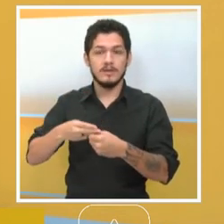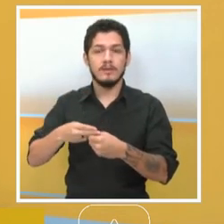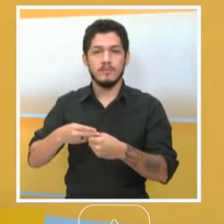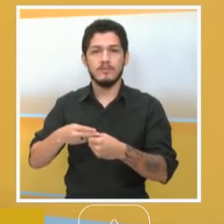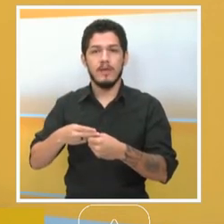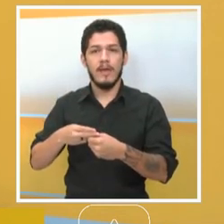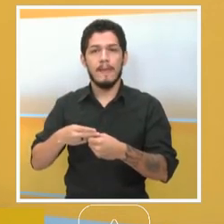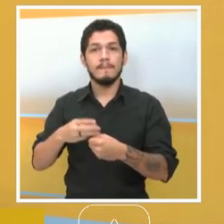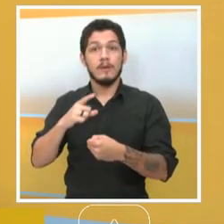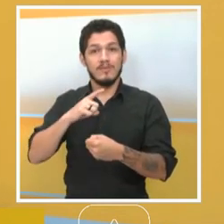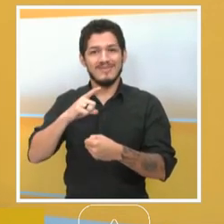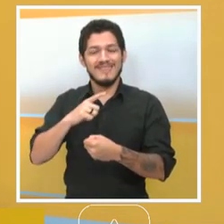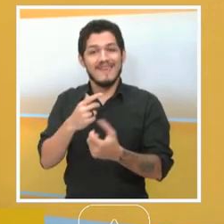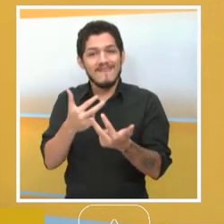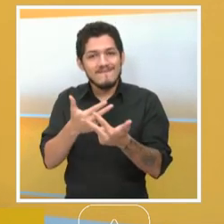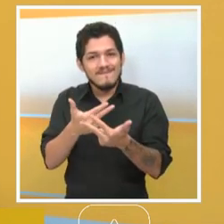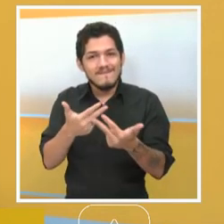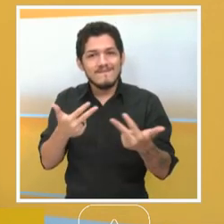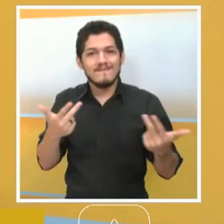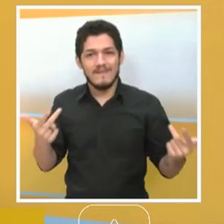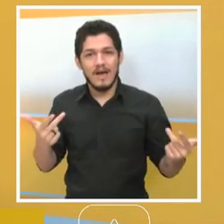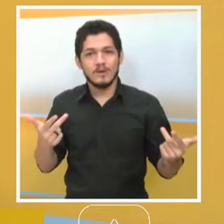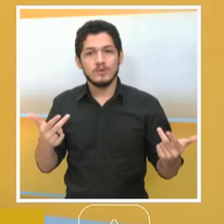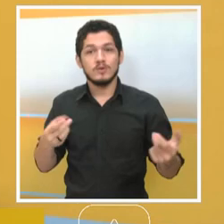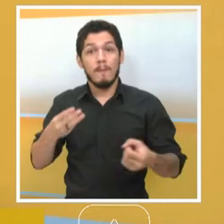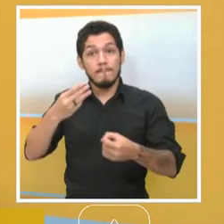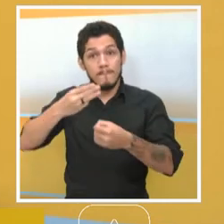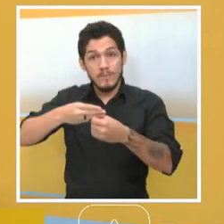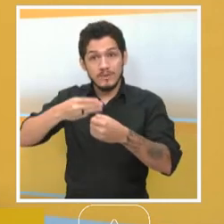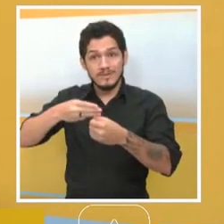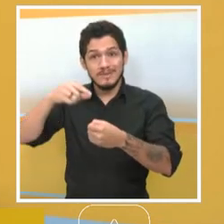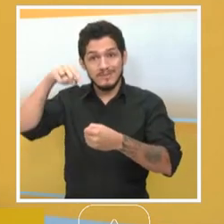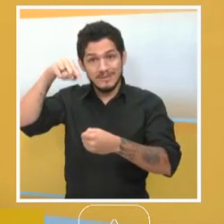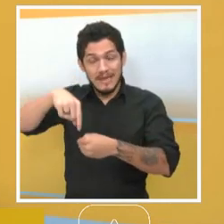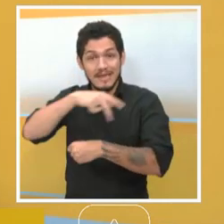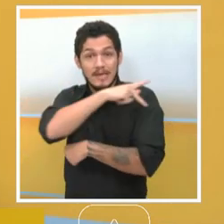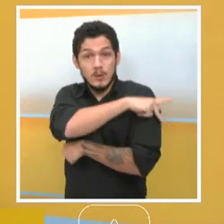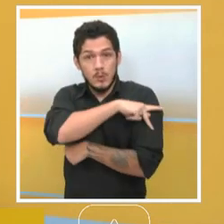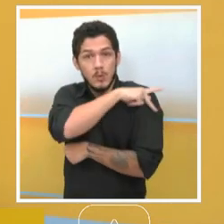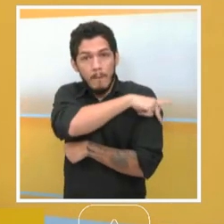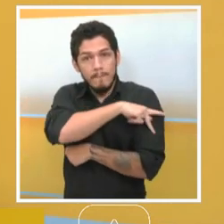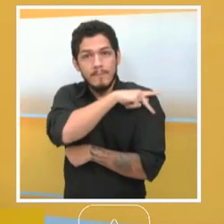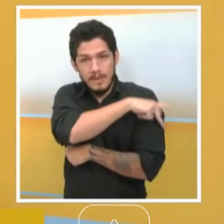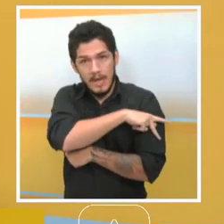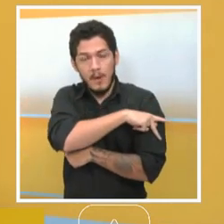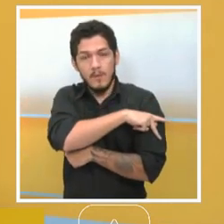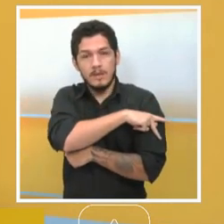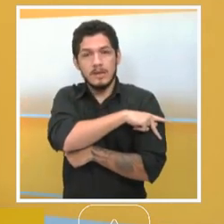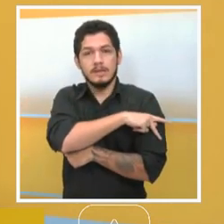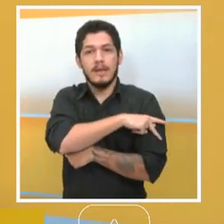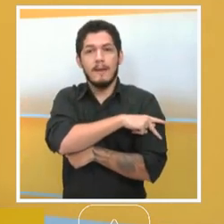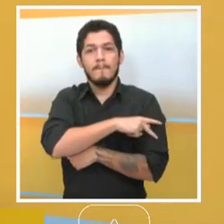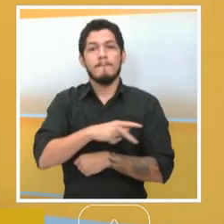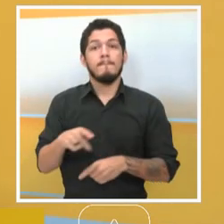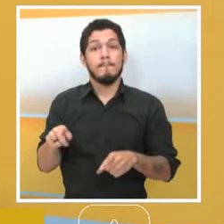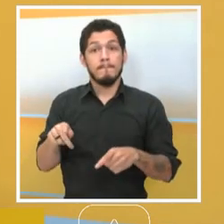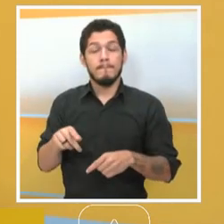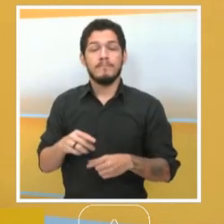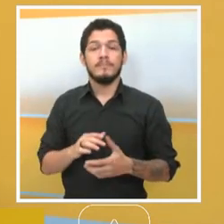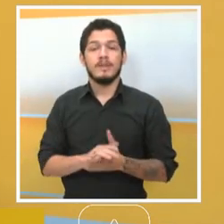Batalha, 32 vagas em Isaías Coelho, 32 também para a Paulistana,